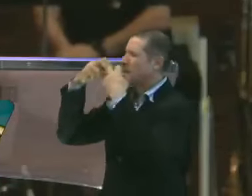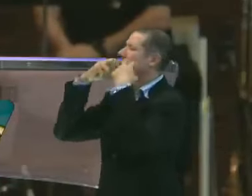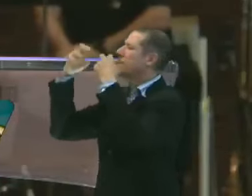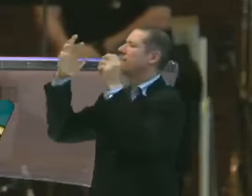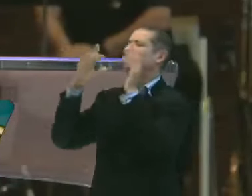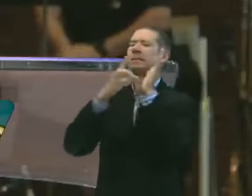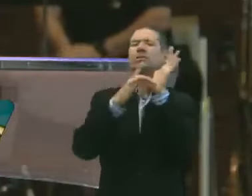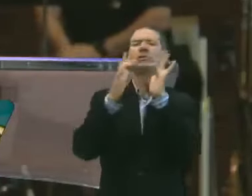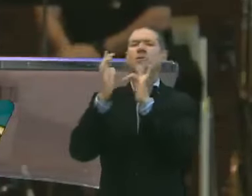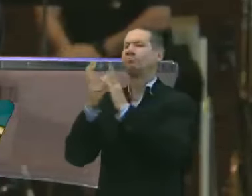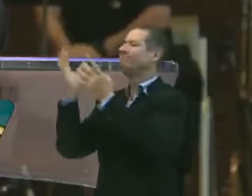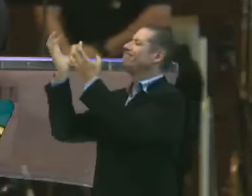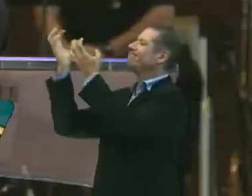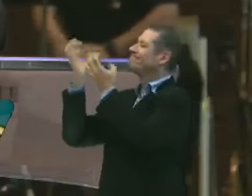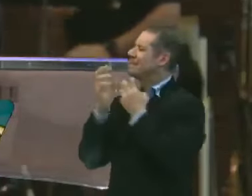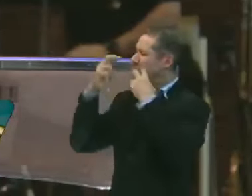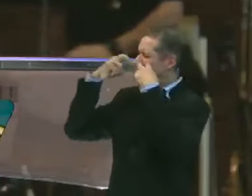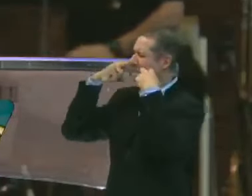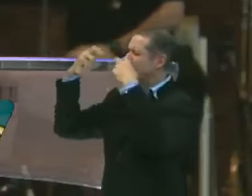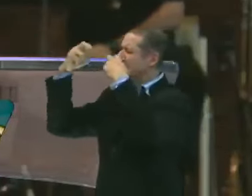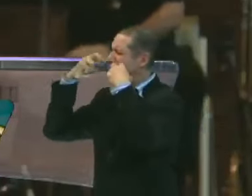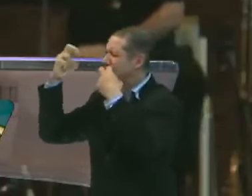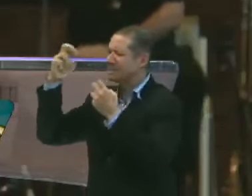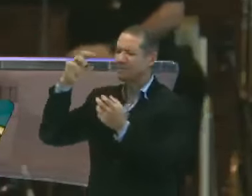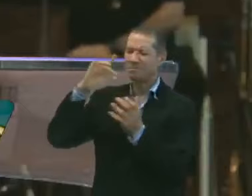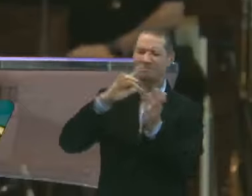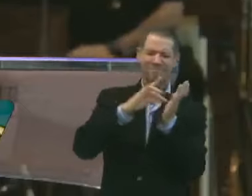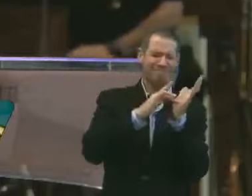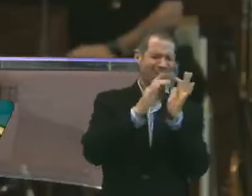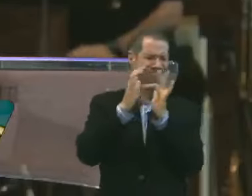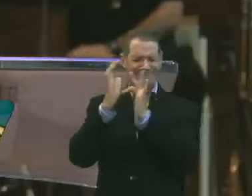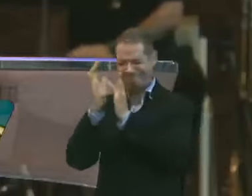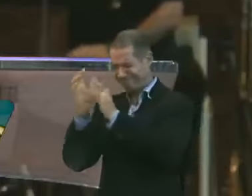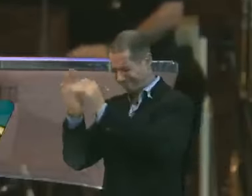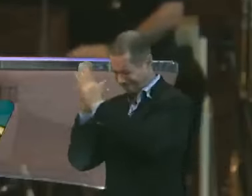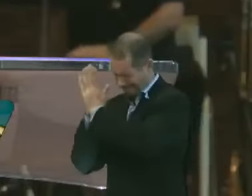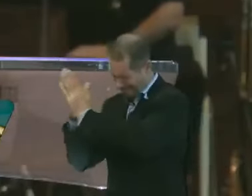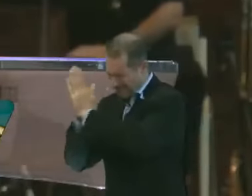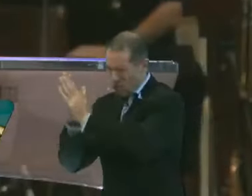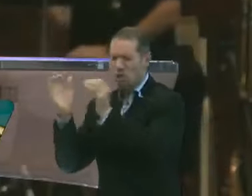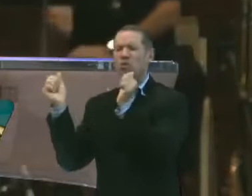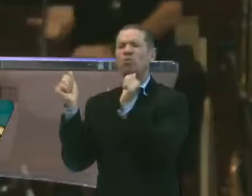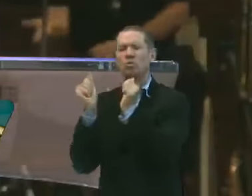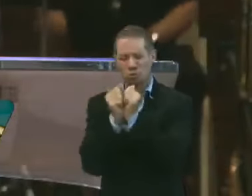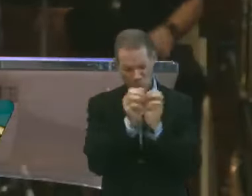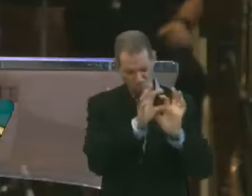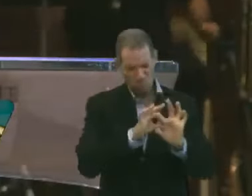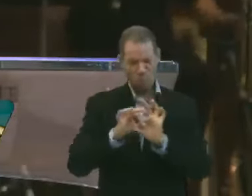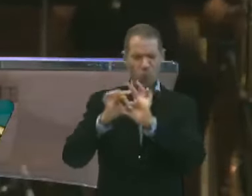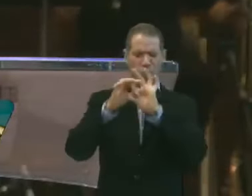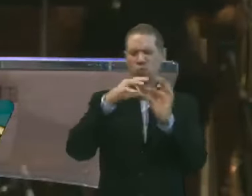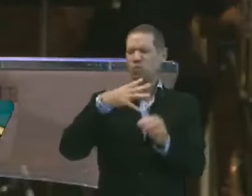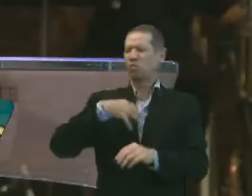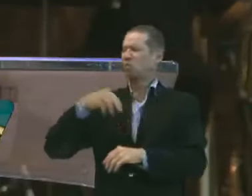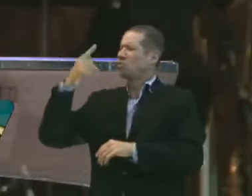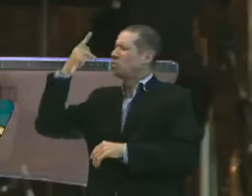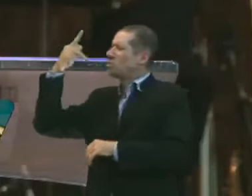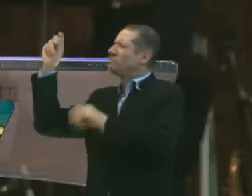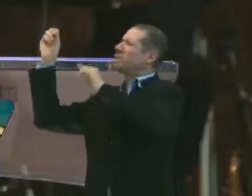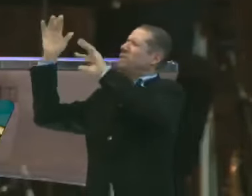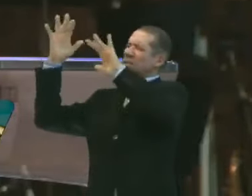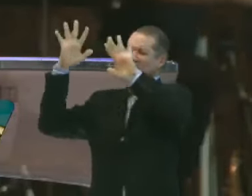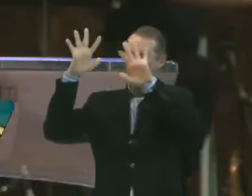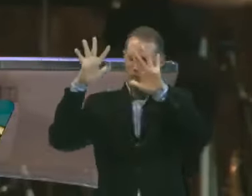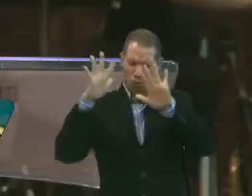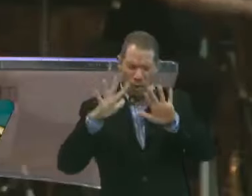Eu quero clamar com eles pai. Eu quero suplicar. Junto com os teus filhos e filhas. Estende a